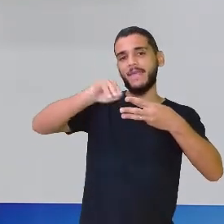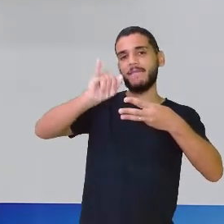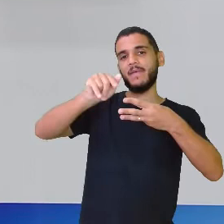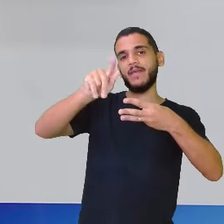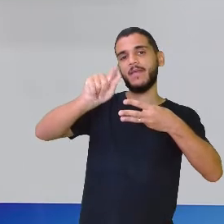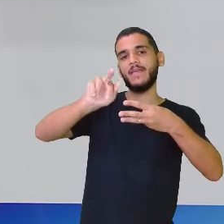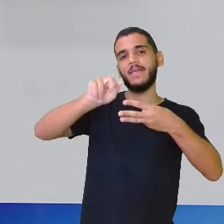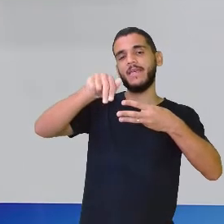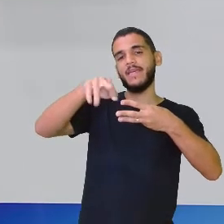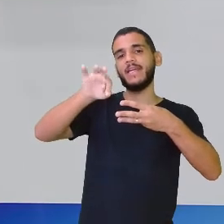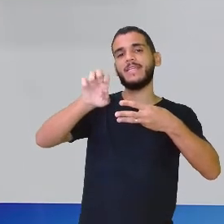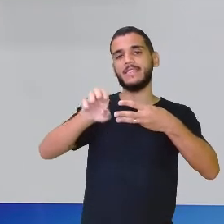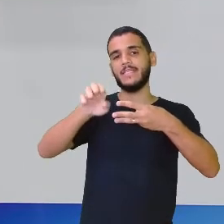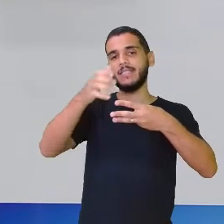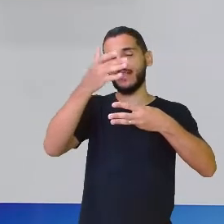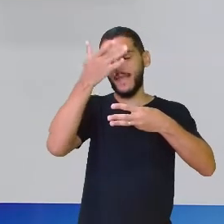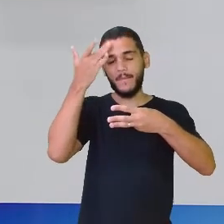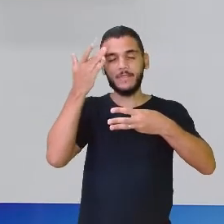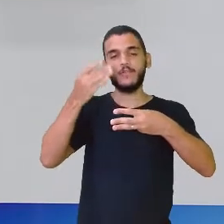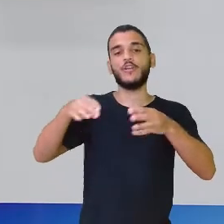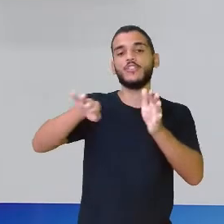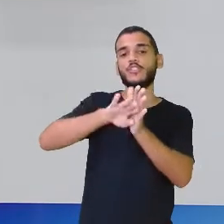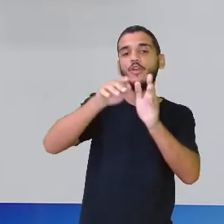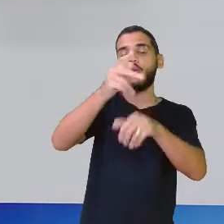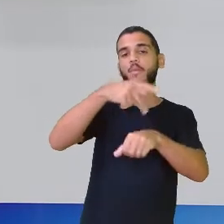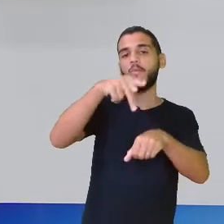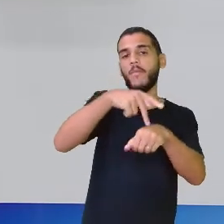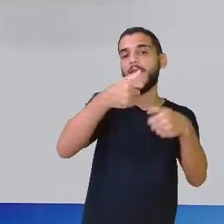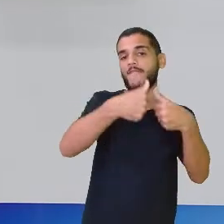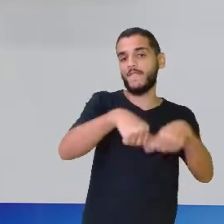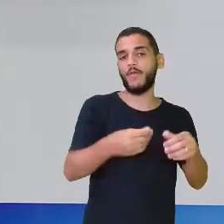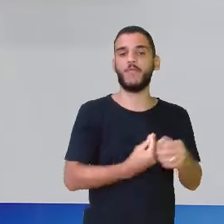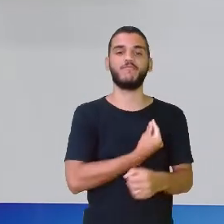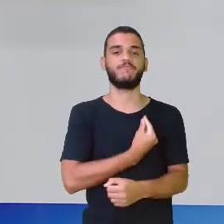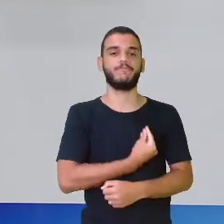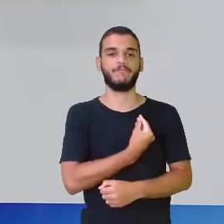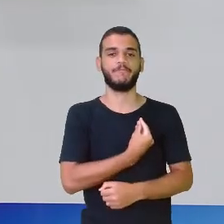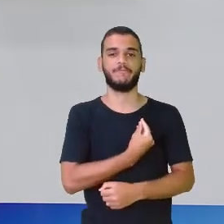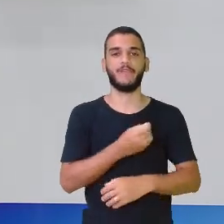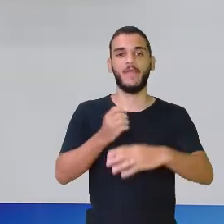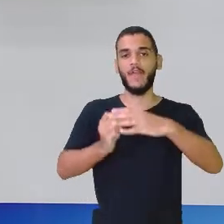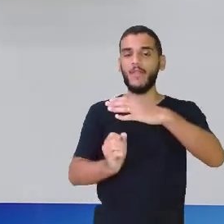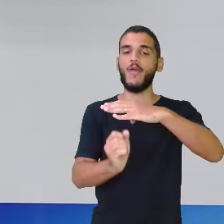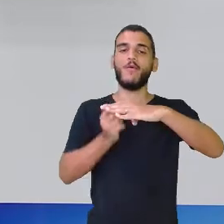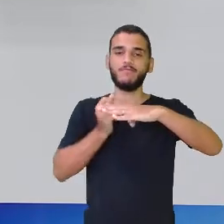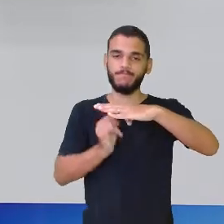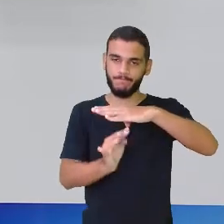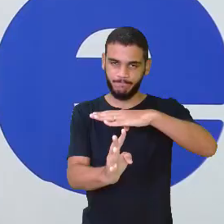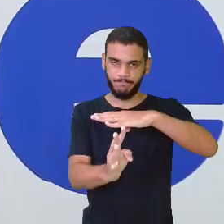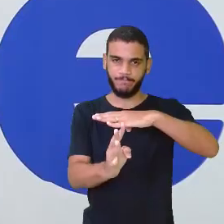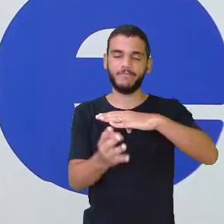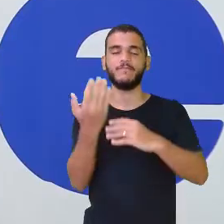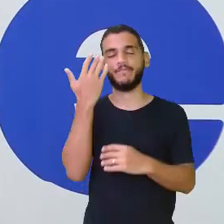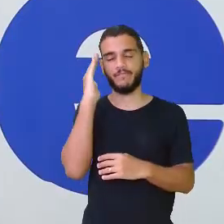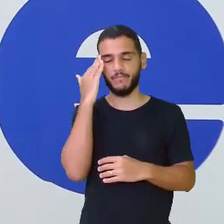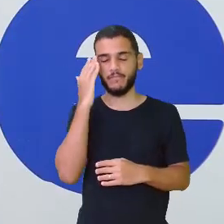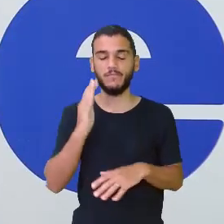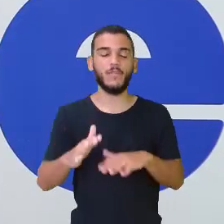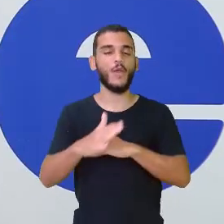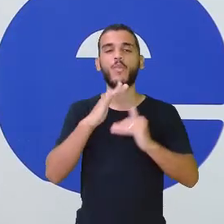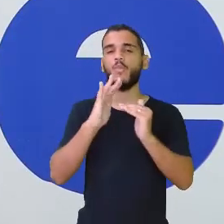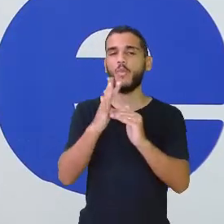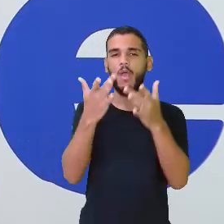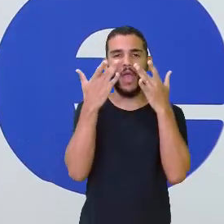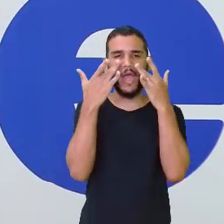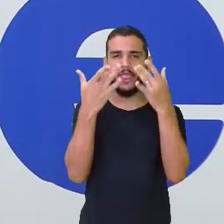significado é esse, tá bom? Vocês estão com alguma dúvida? Estão com alguma dúvida aí, professora Eli? Não, eles estão bem atentos aqui. Até a Ana